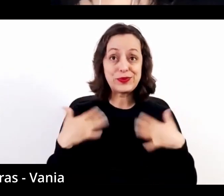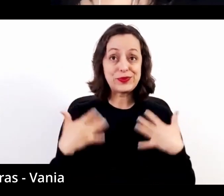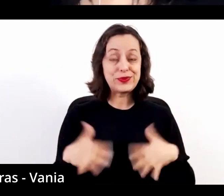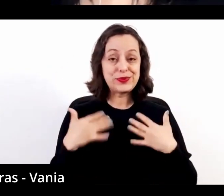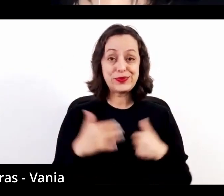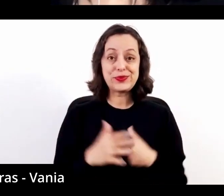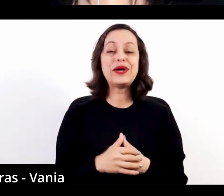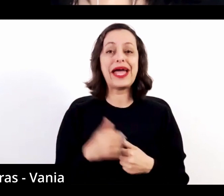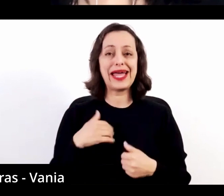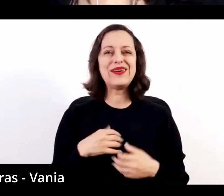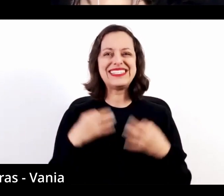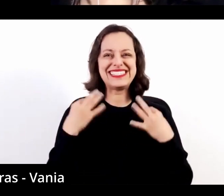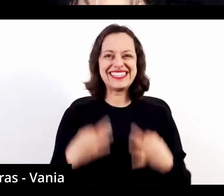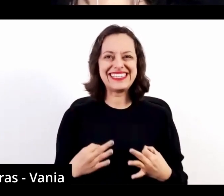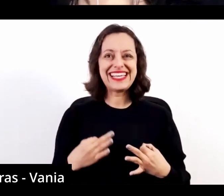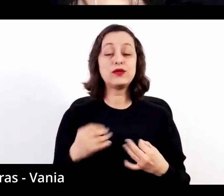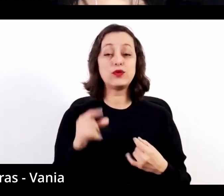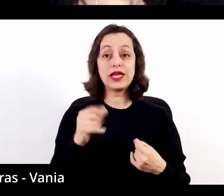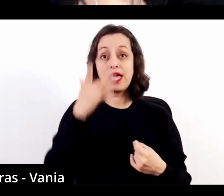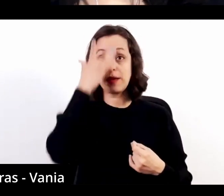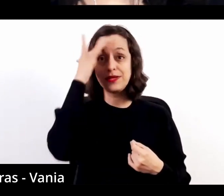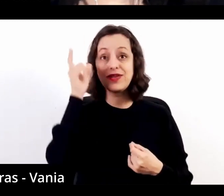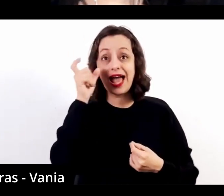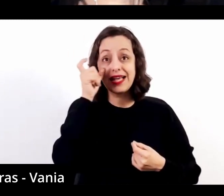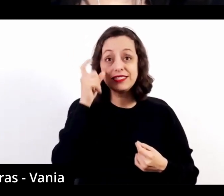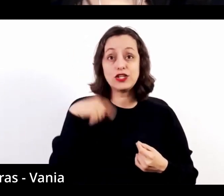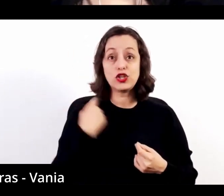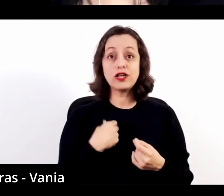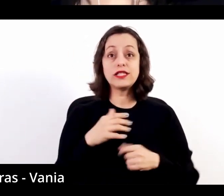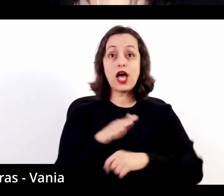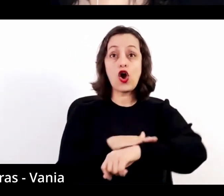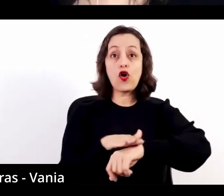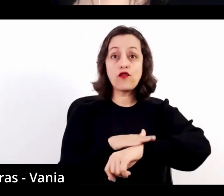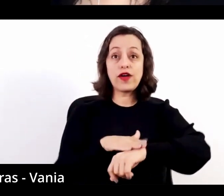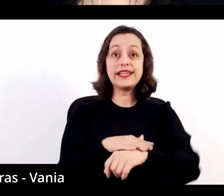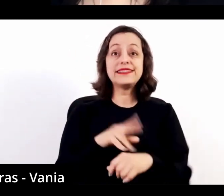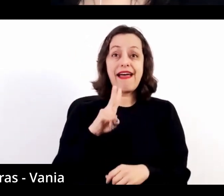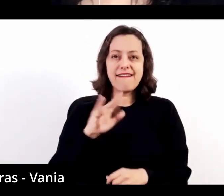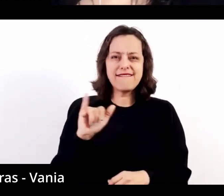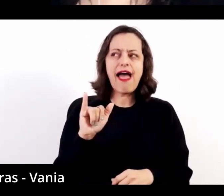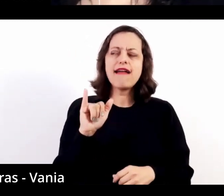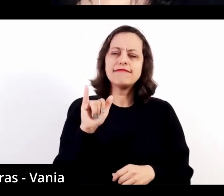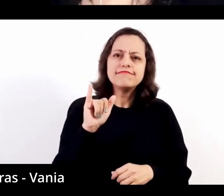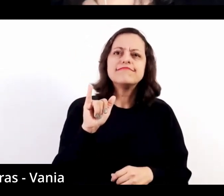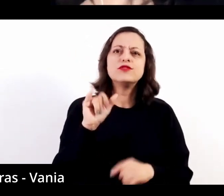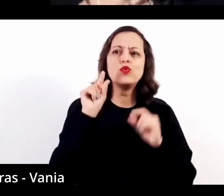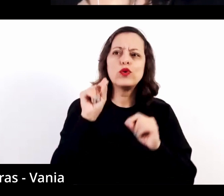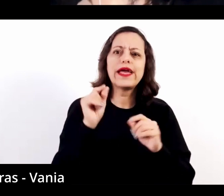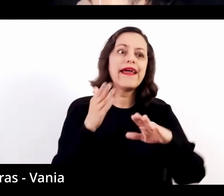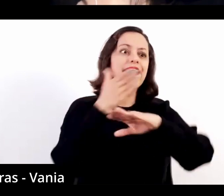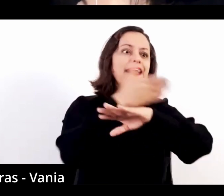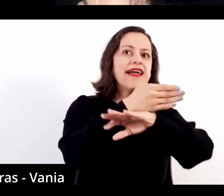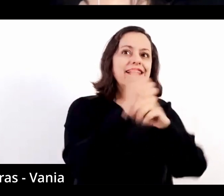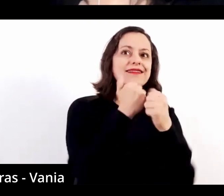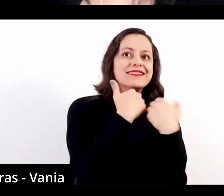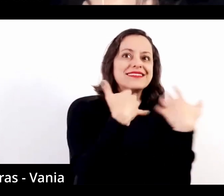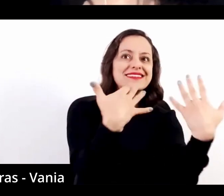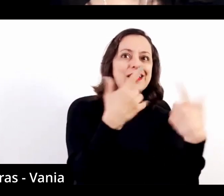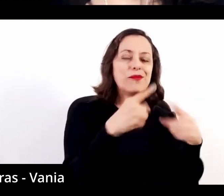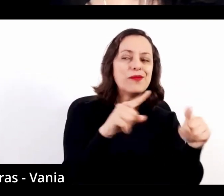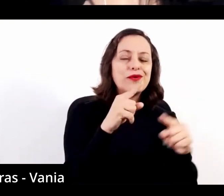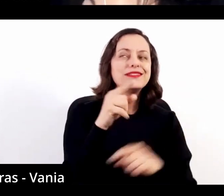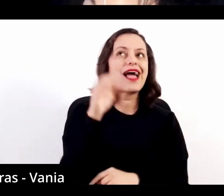tenho certeza de que quem assistir aqui a nossa conversa vai ter uma escuta diferente e